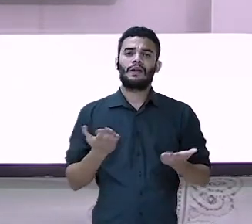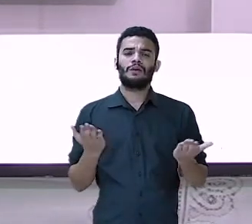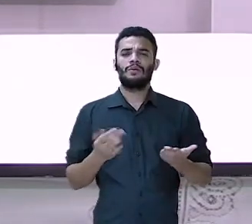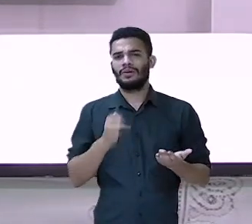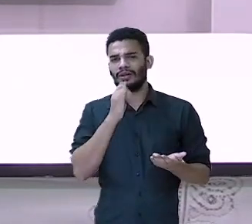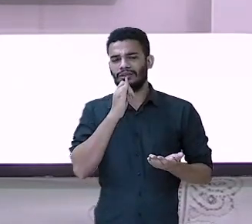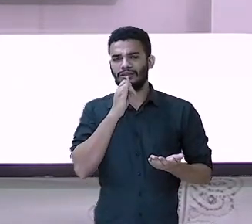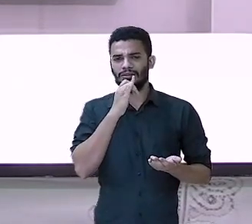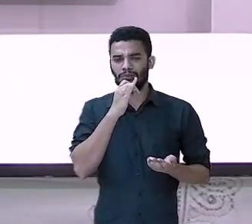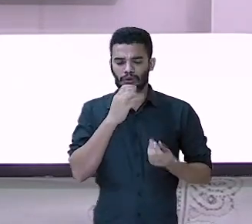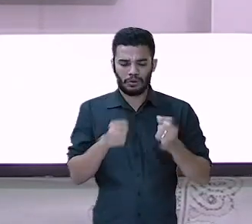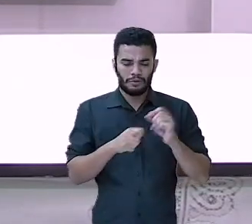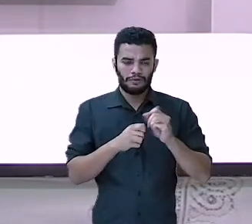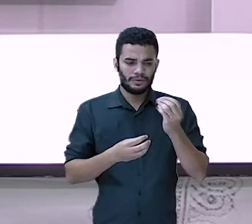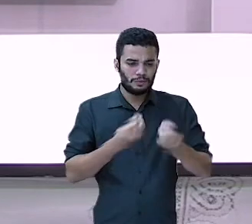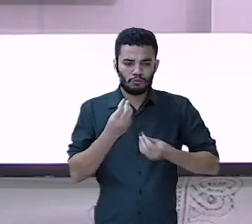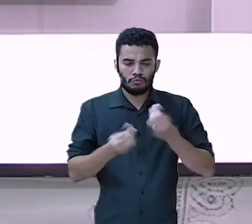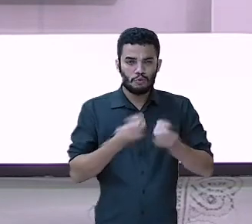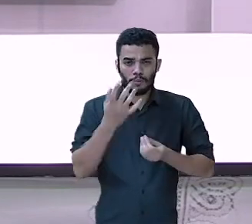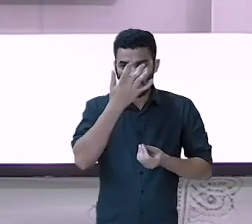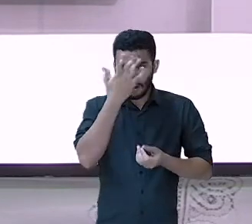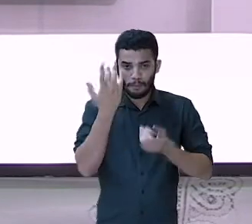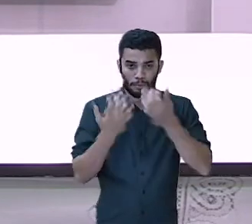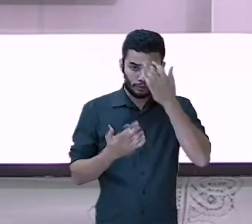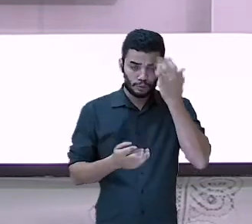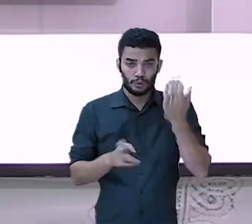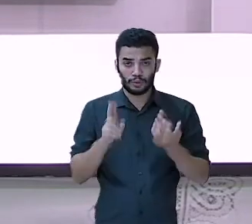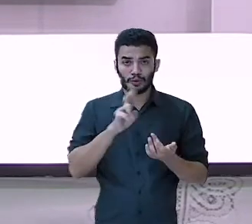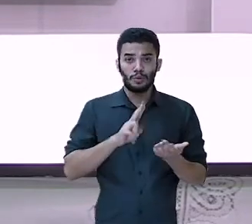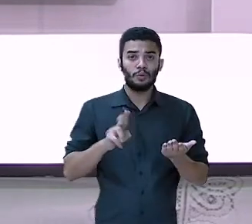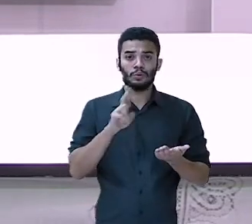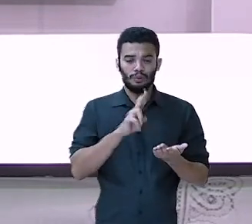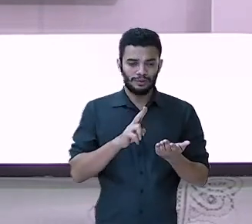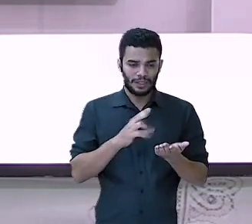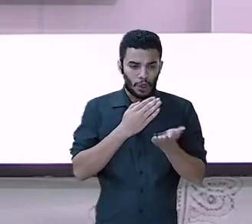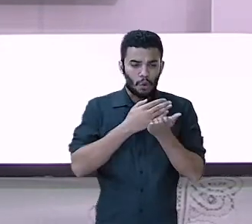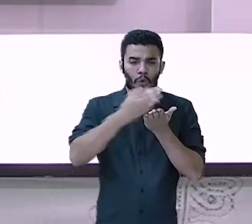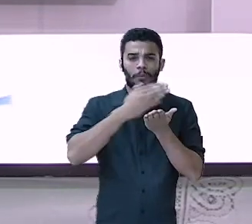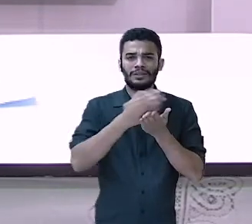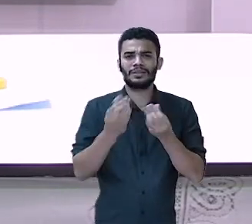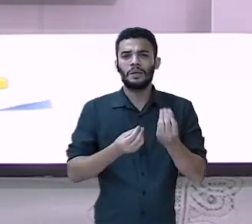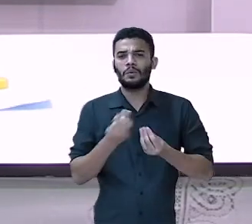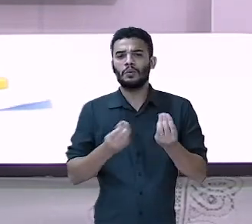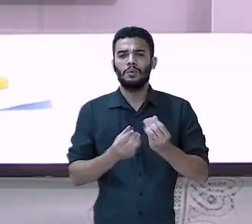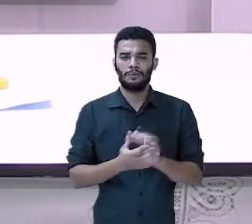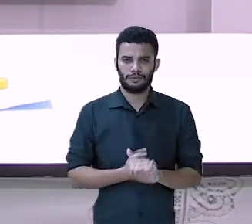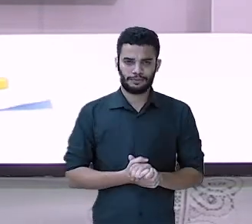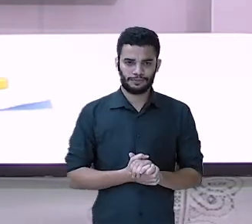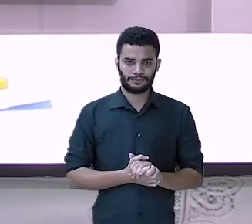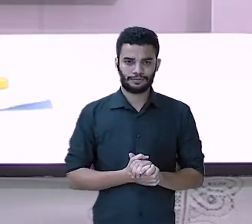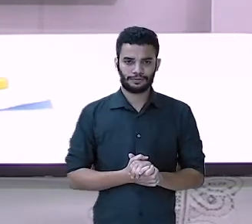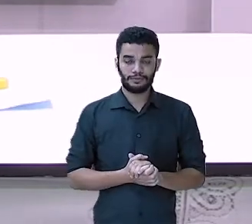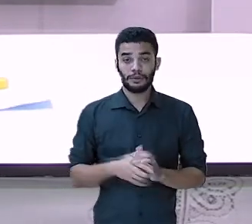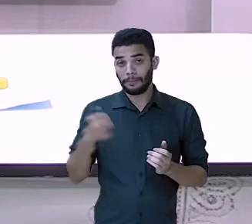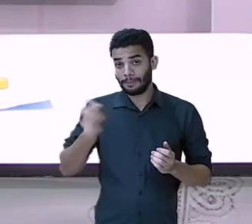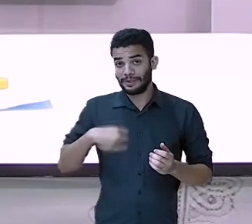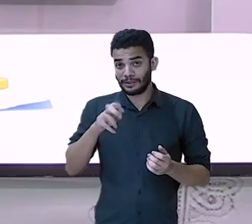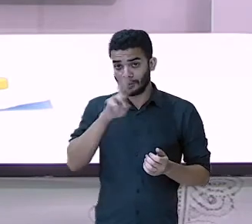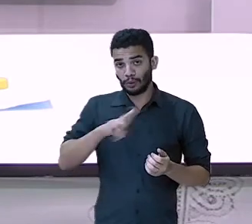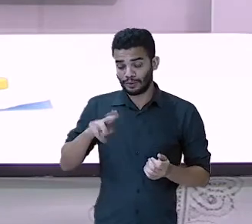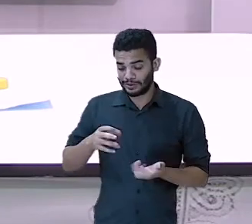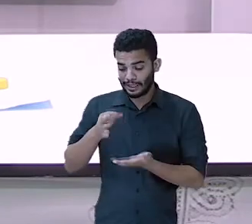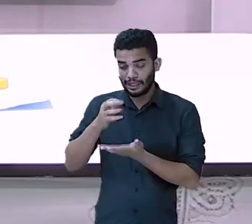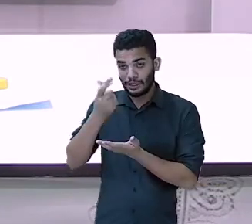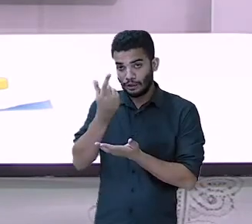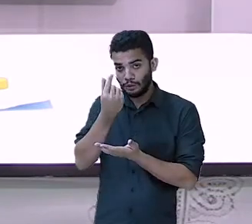quem vai jogar, quem não vai? A gente vai usar a moeda. Eu vou escrever aqui a moeda. Eu tenho